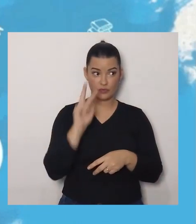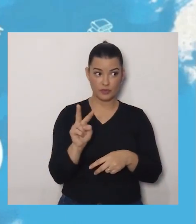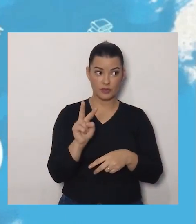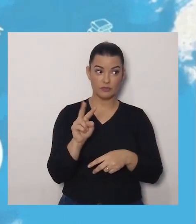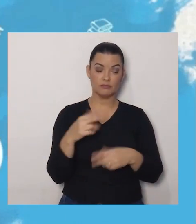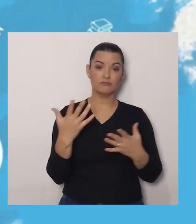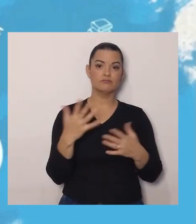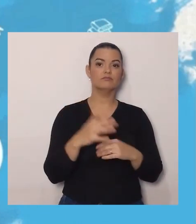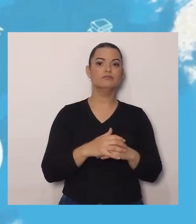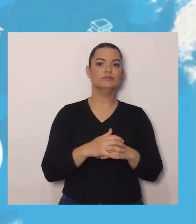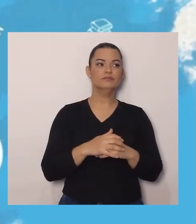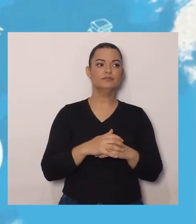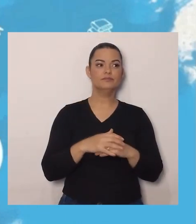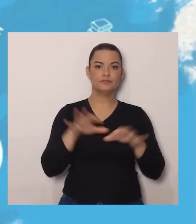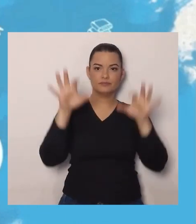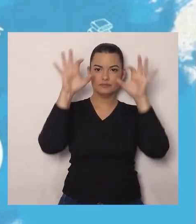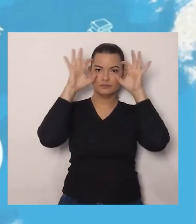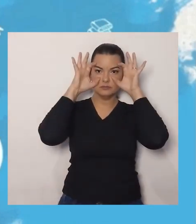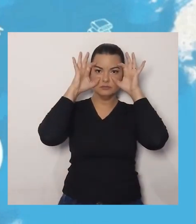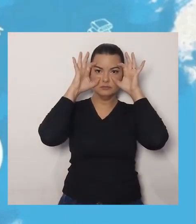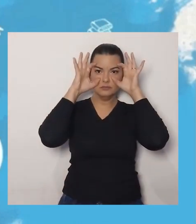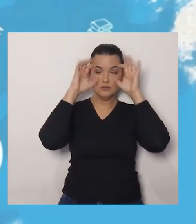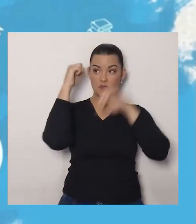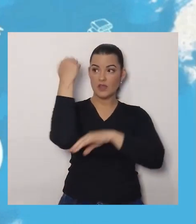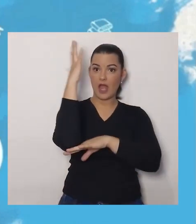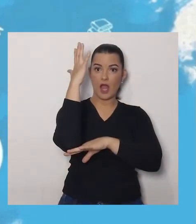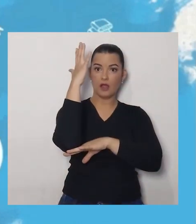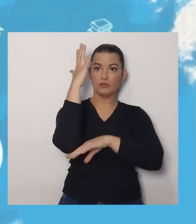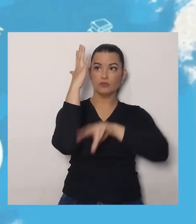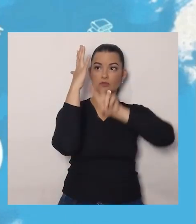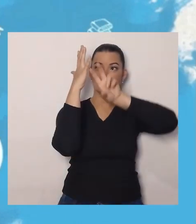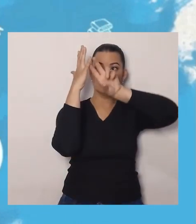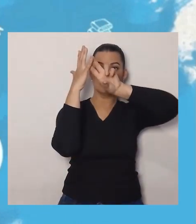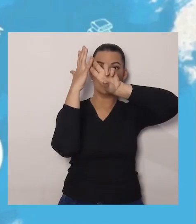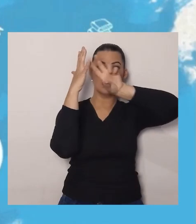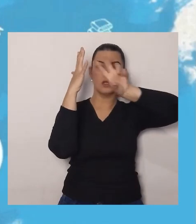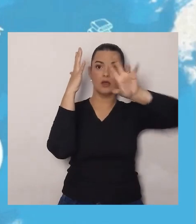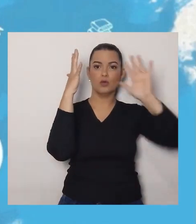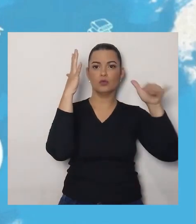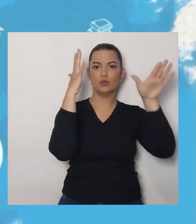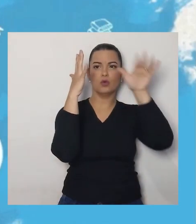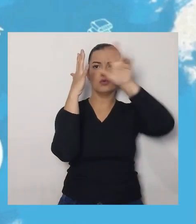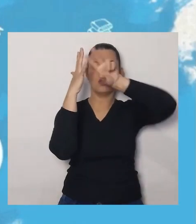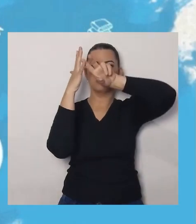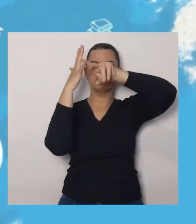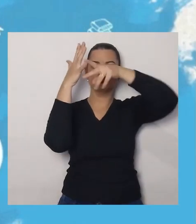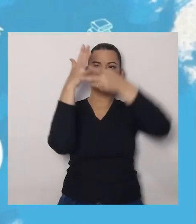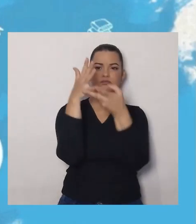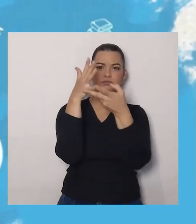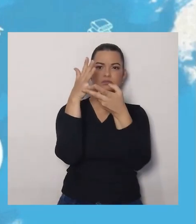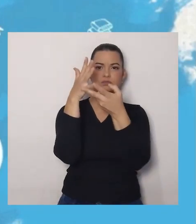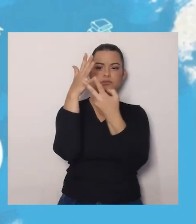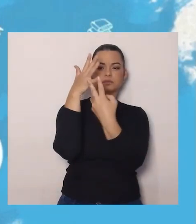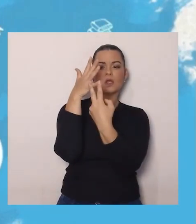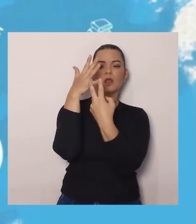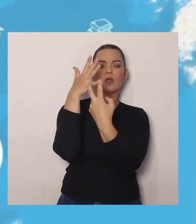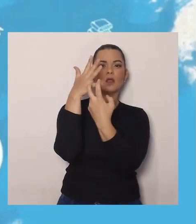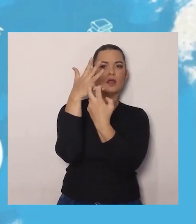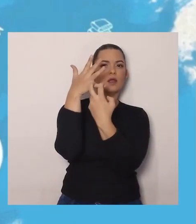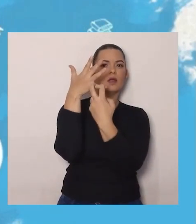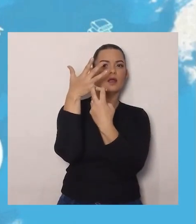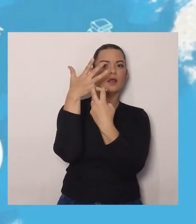pendurou no galho de uma árvore de ponta cabeça. E todos os animais fizeram o mesmo.